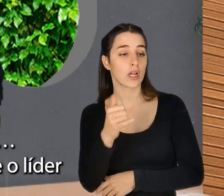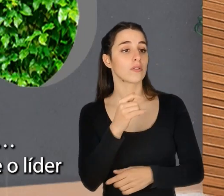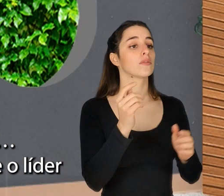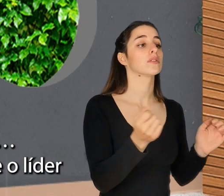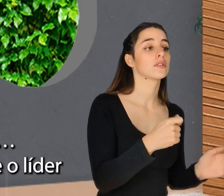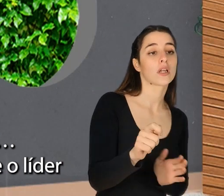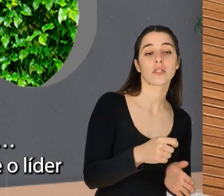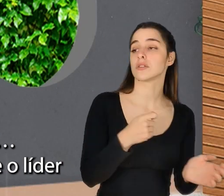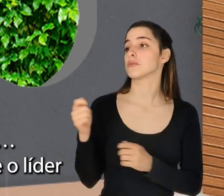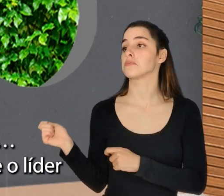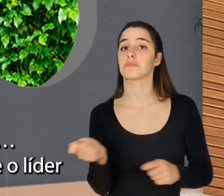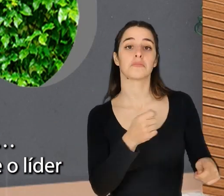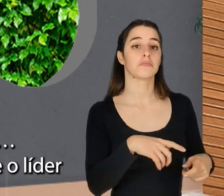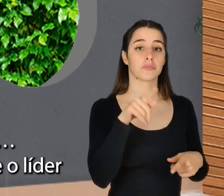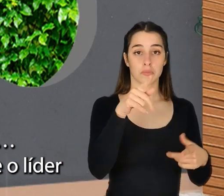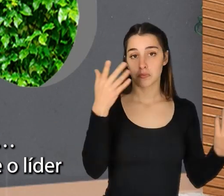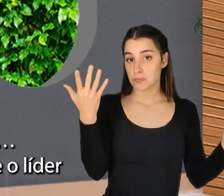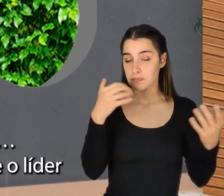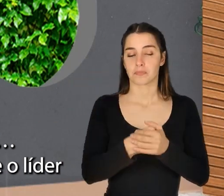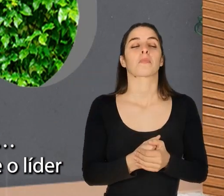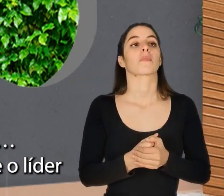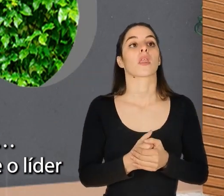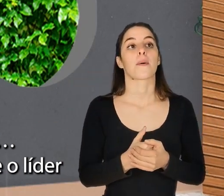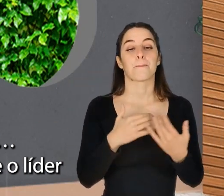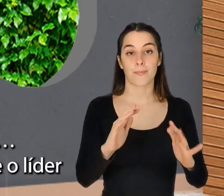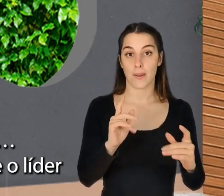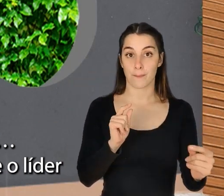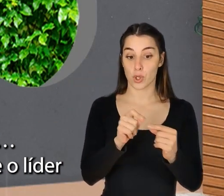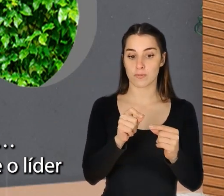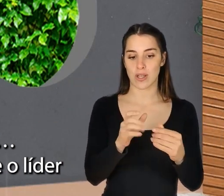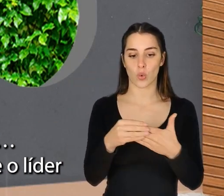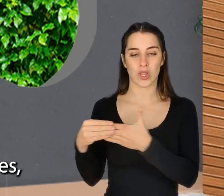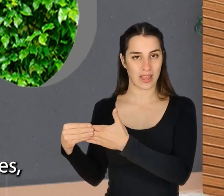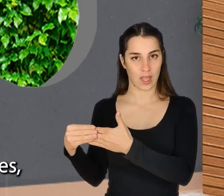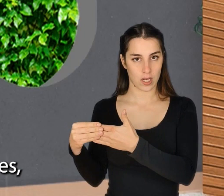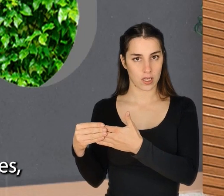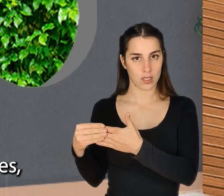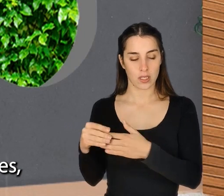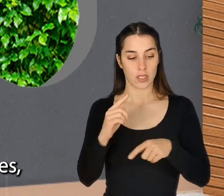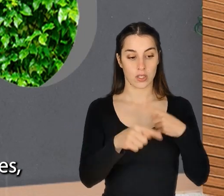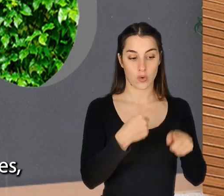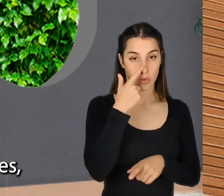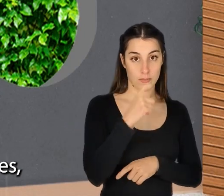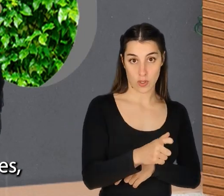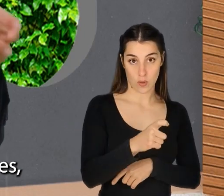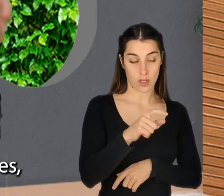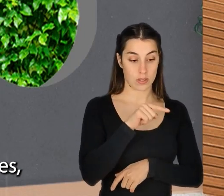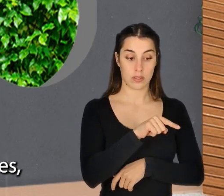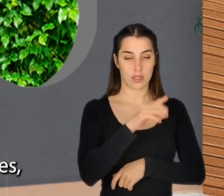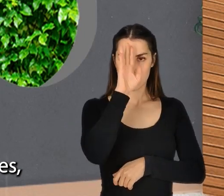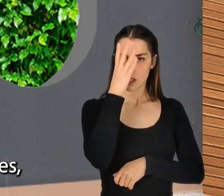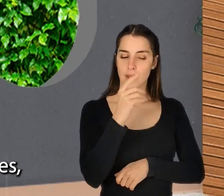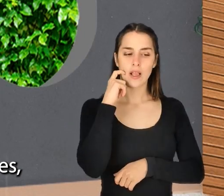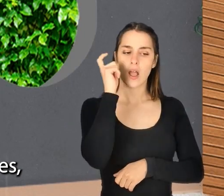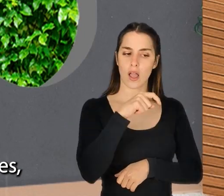gostas... Então, cada vez mais, há aproximação entre o líder e a pessoa que tem, saber quem está ali,